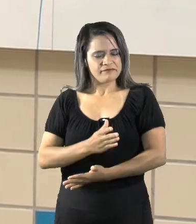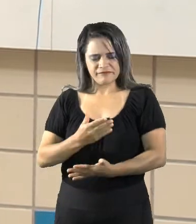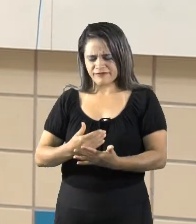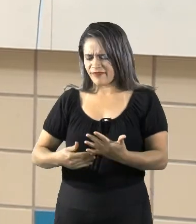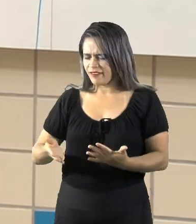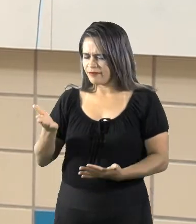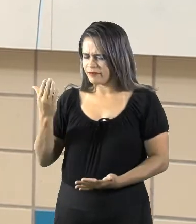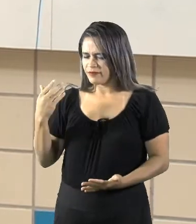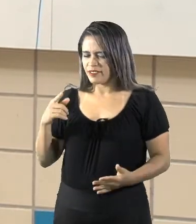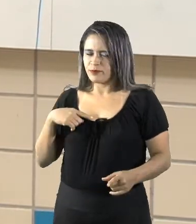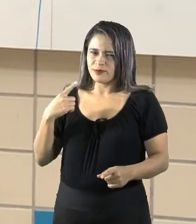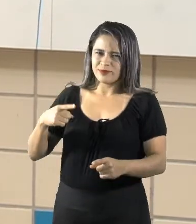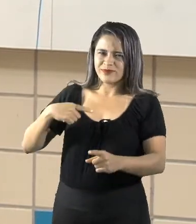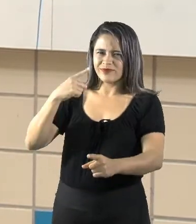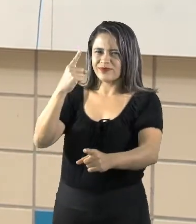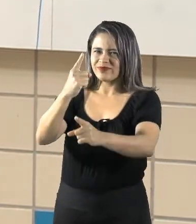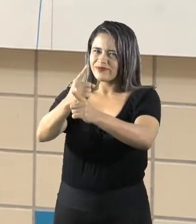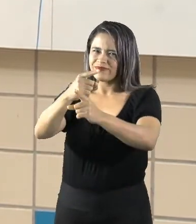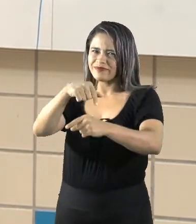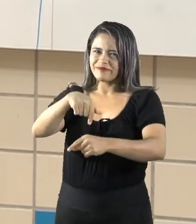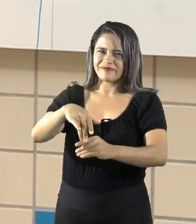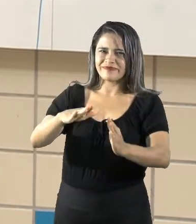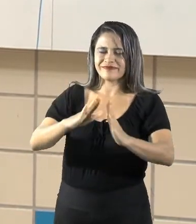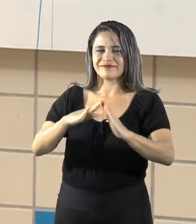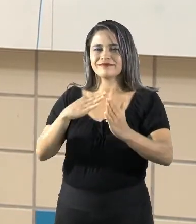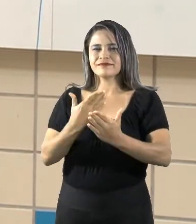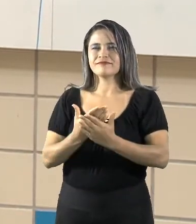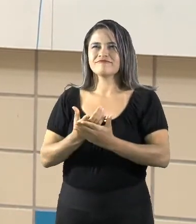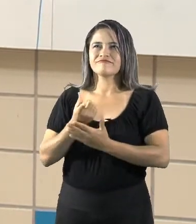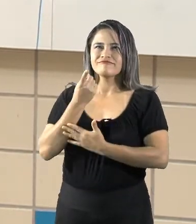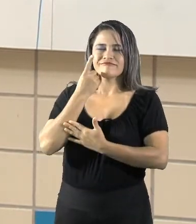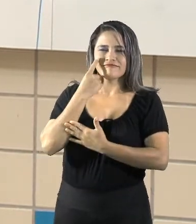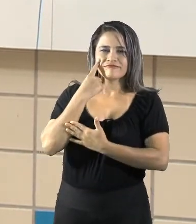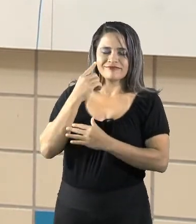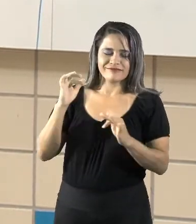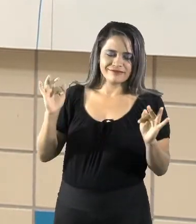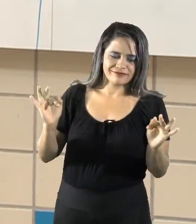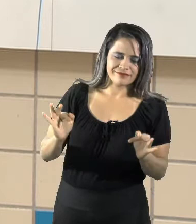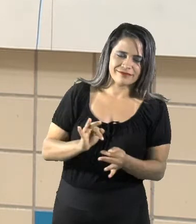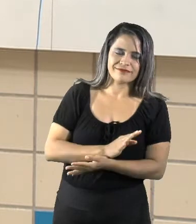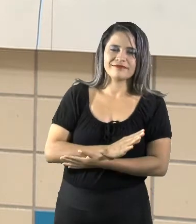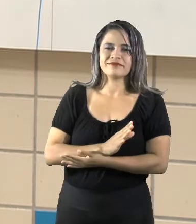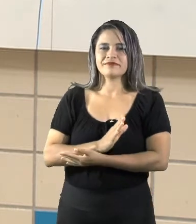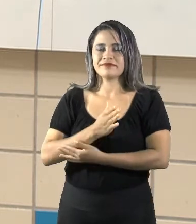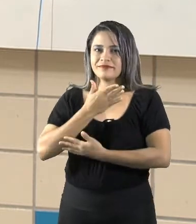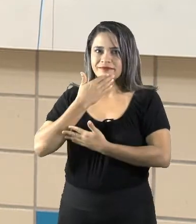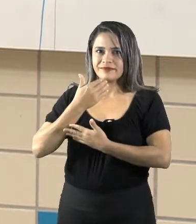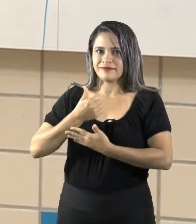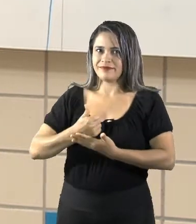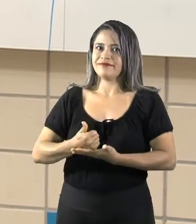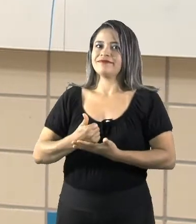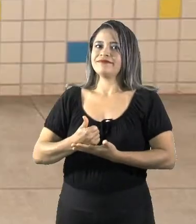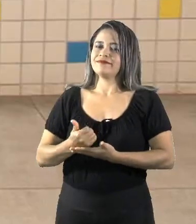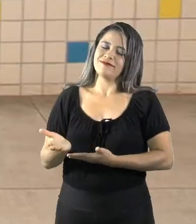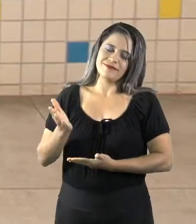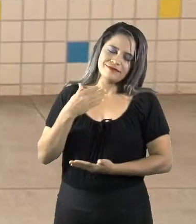tempo na escola e a gente vai ver que as coisas realmente passaram, realmente melhoraram. Vamos para a nossa aula?